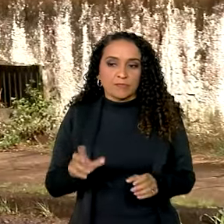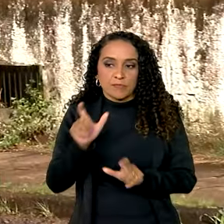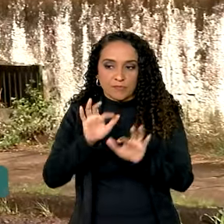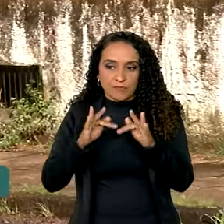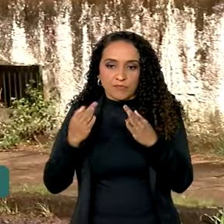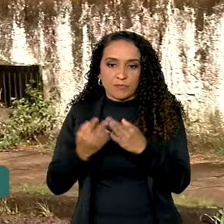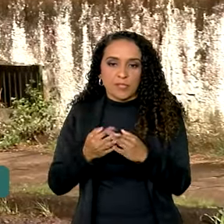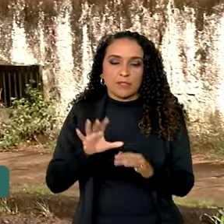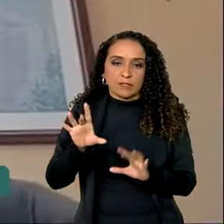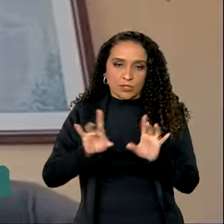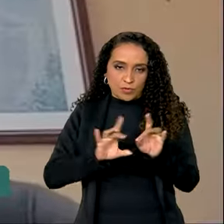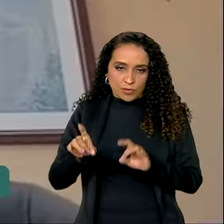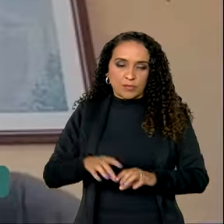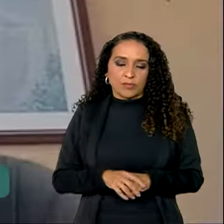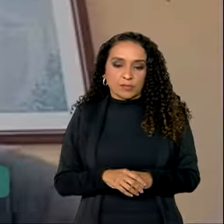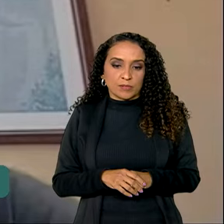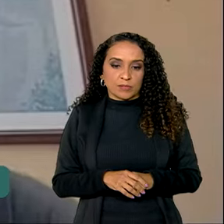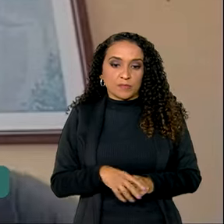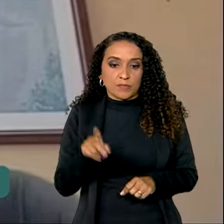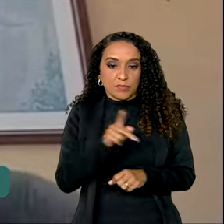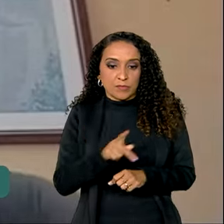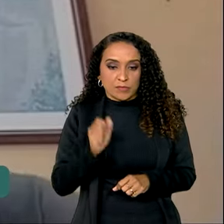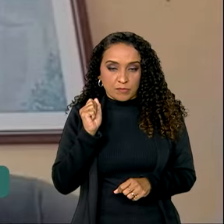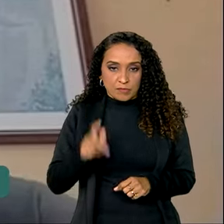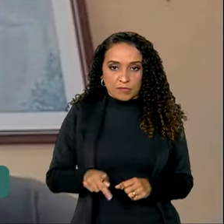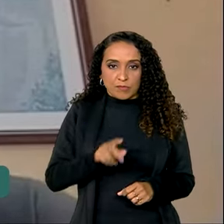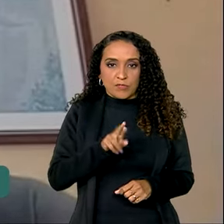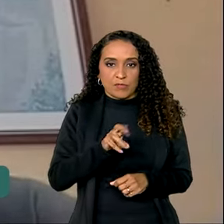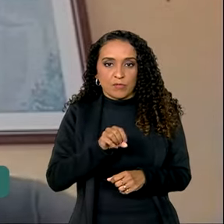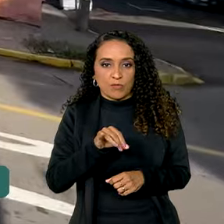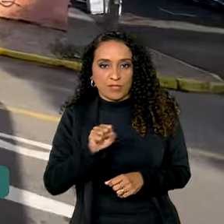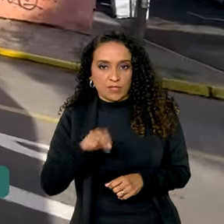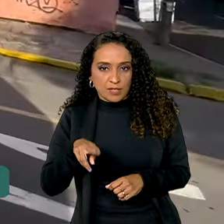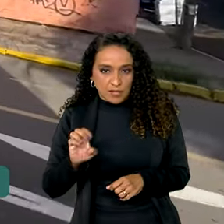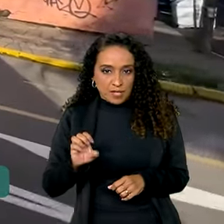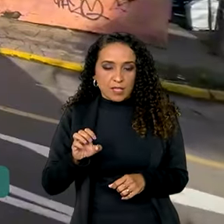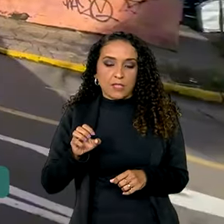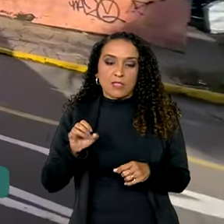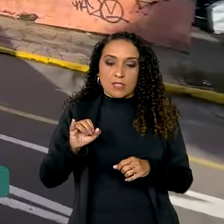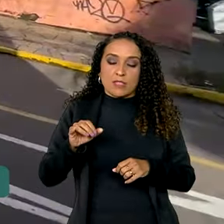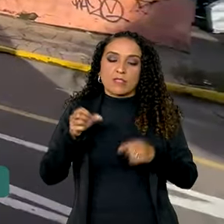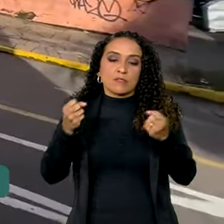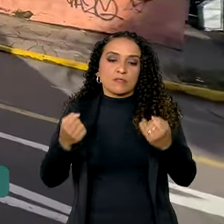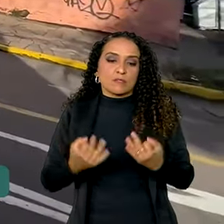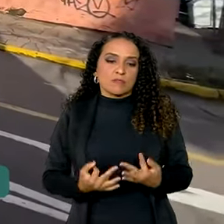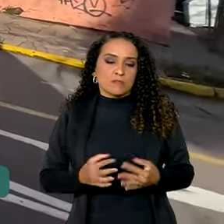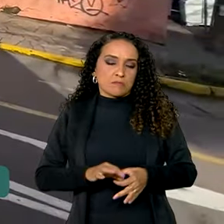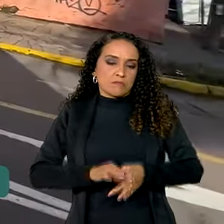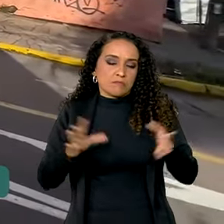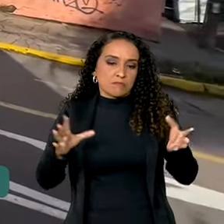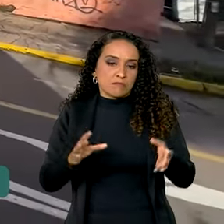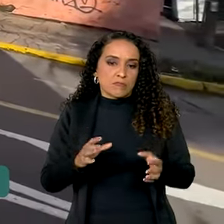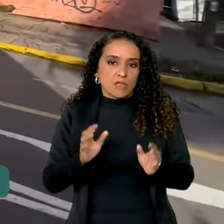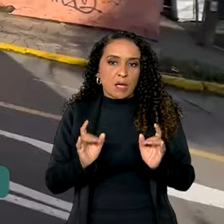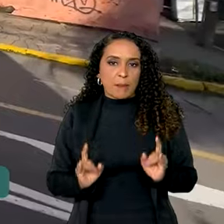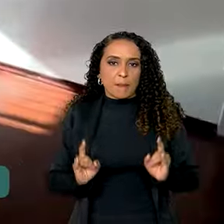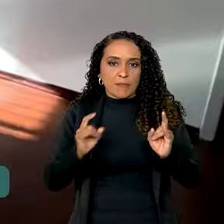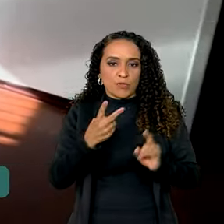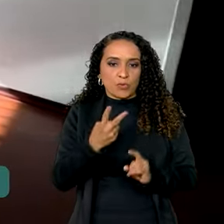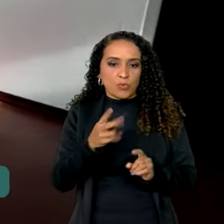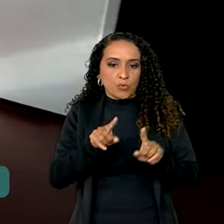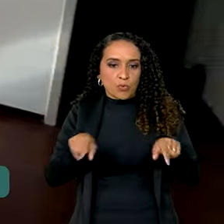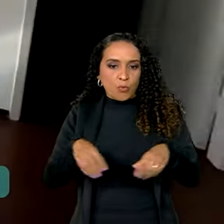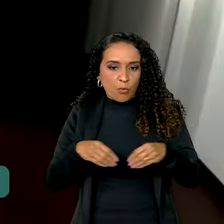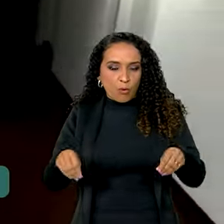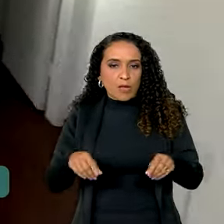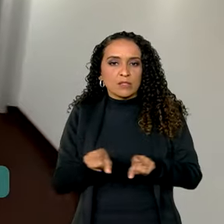as famílias selecionadas. O professor aposentado, Rosinei Felipe, decidiu disponibilizar seu apartamento de dois quartos e